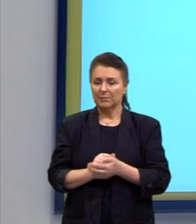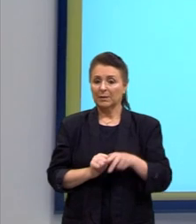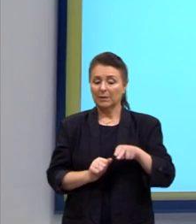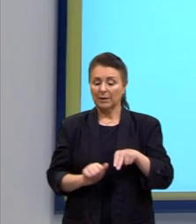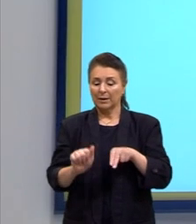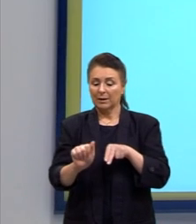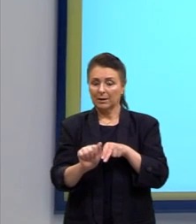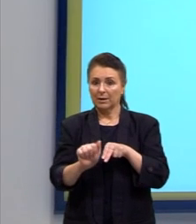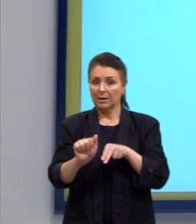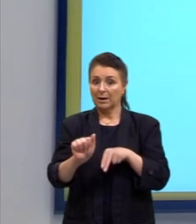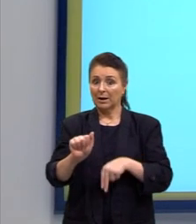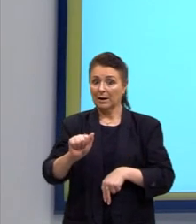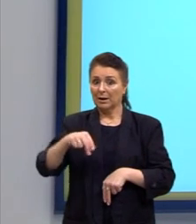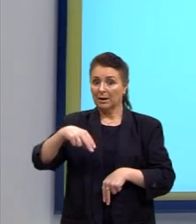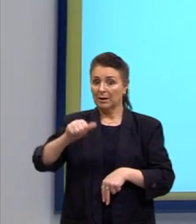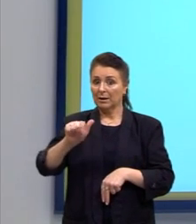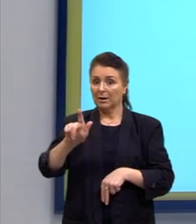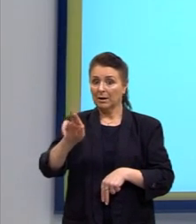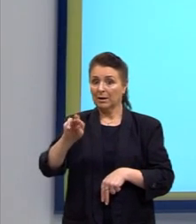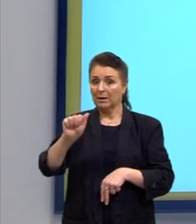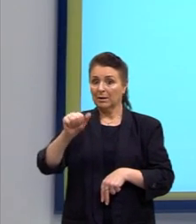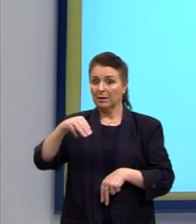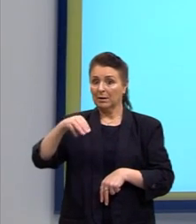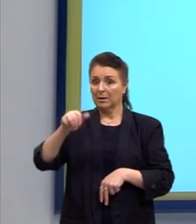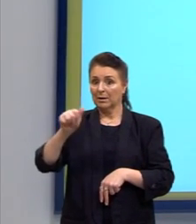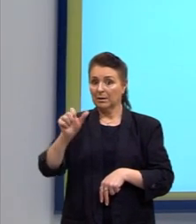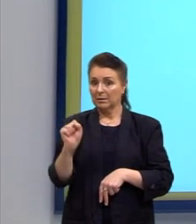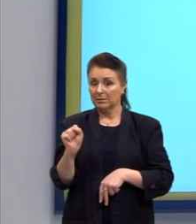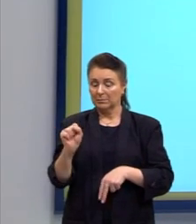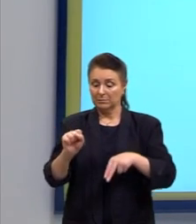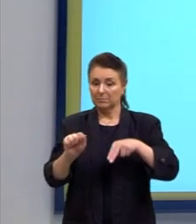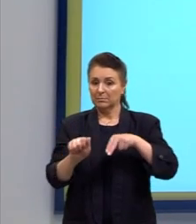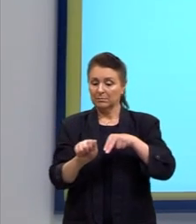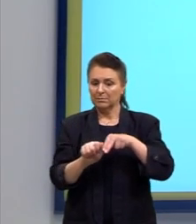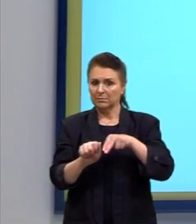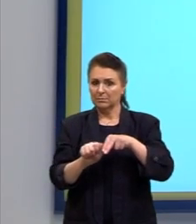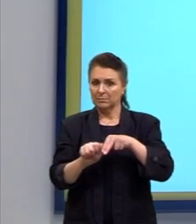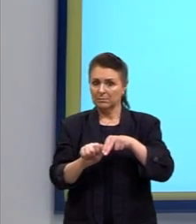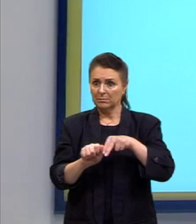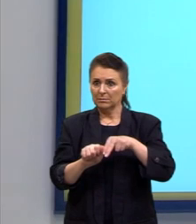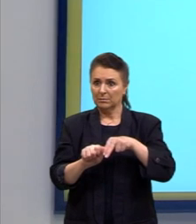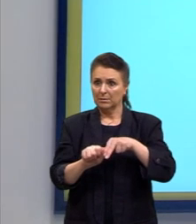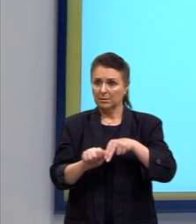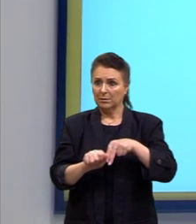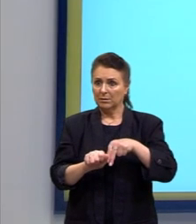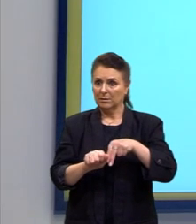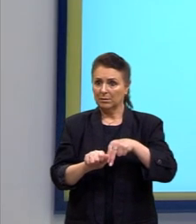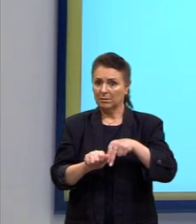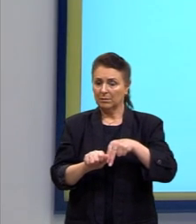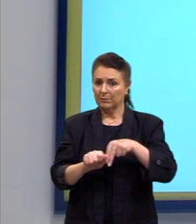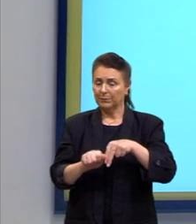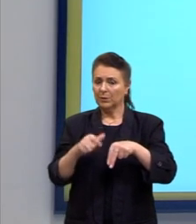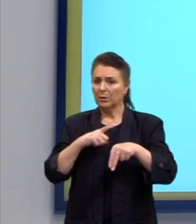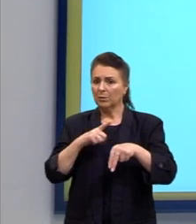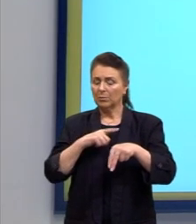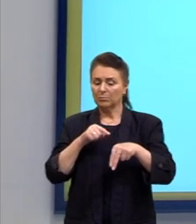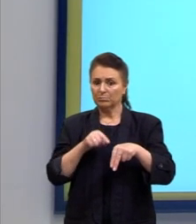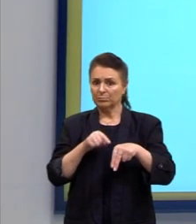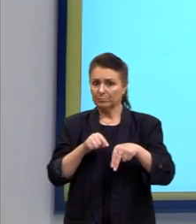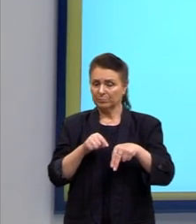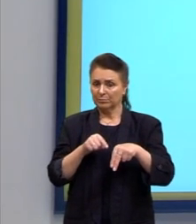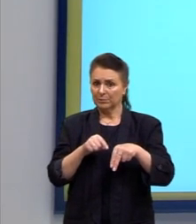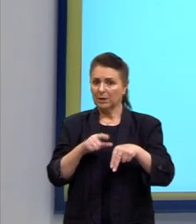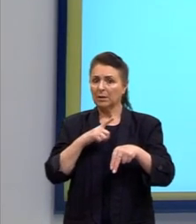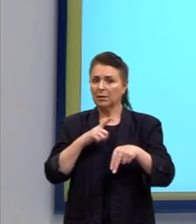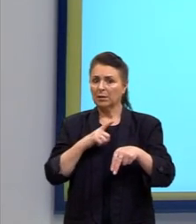Anagramas. A questão até já nos traz essa palavrinha, né? Quando nós falamos em anagrama, nós temos todas as